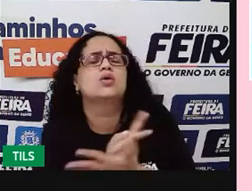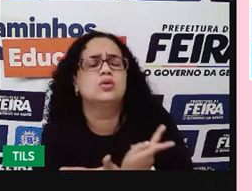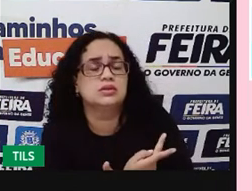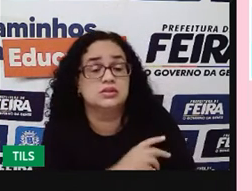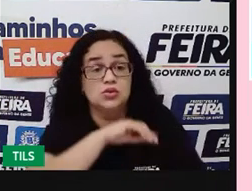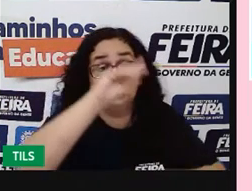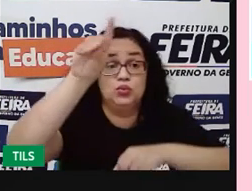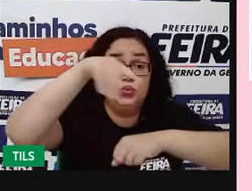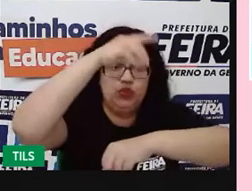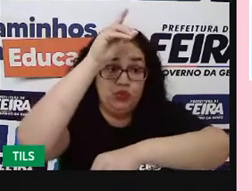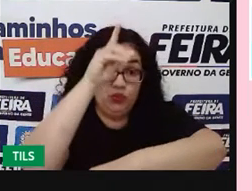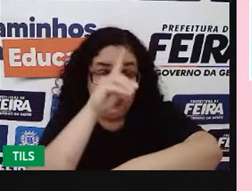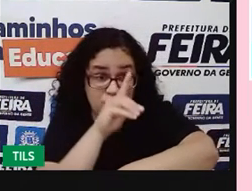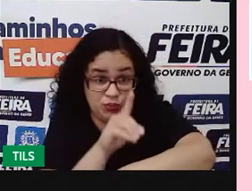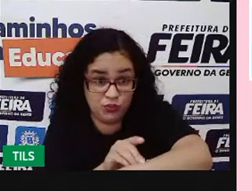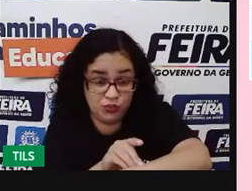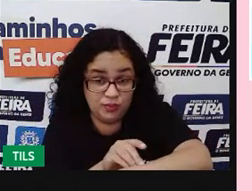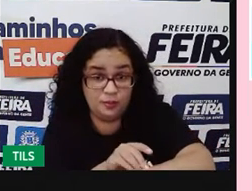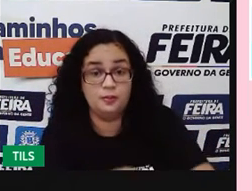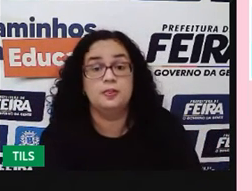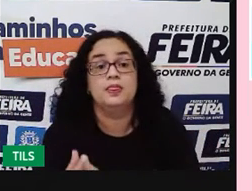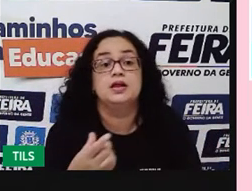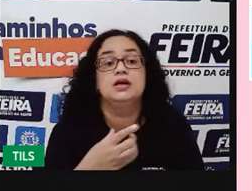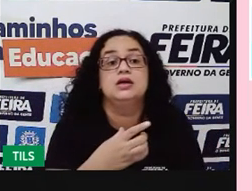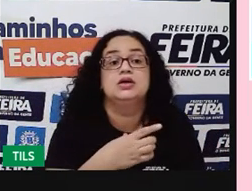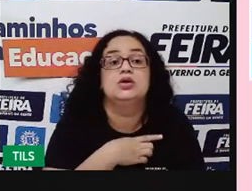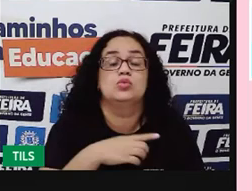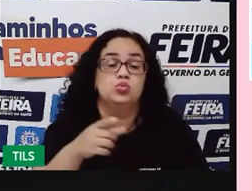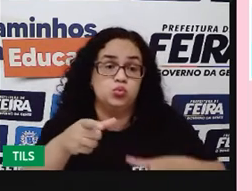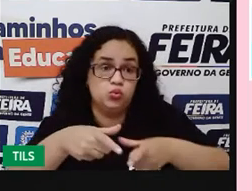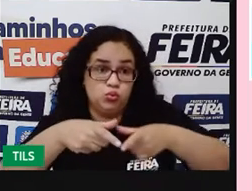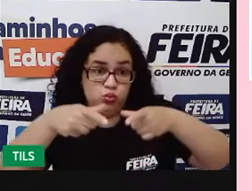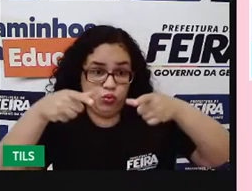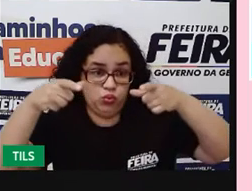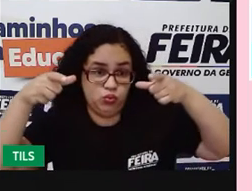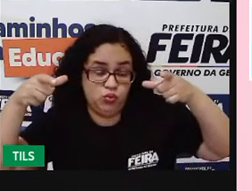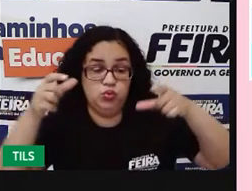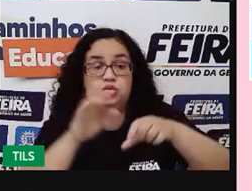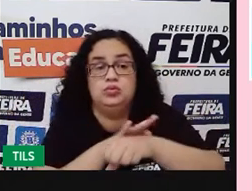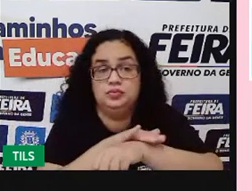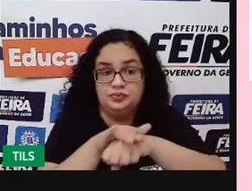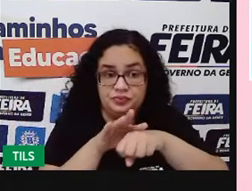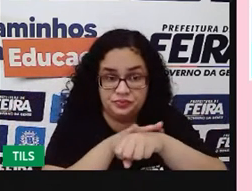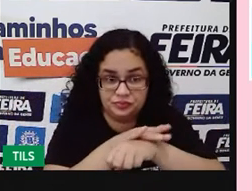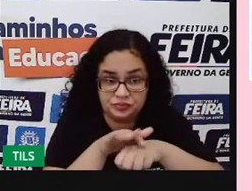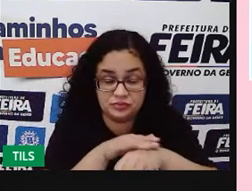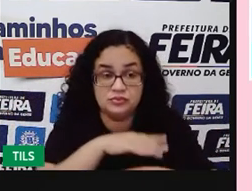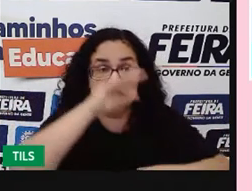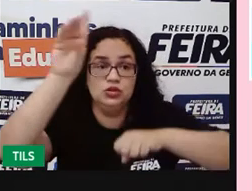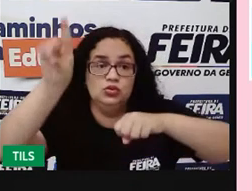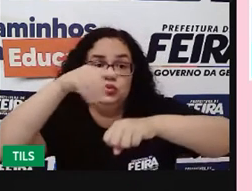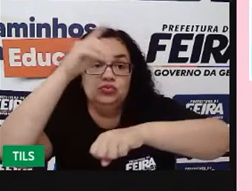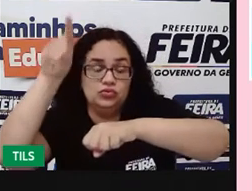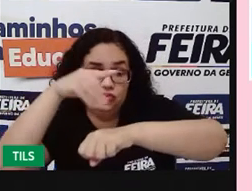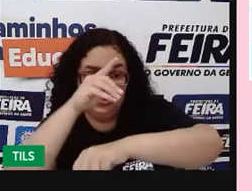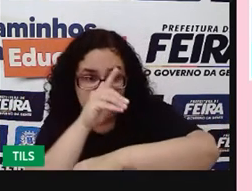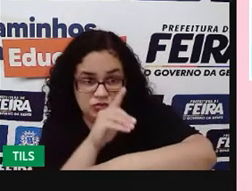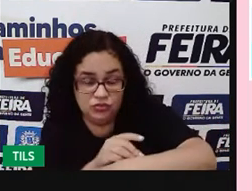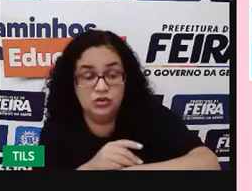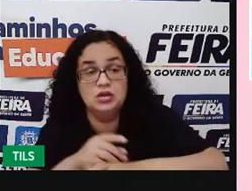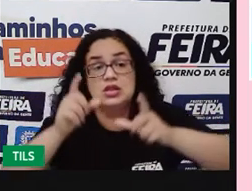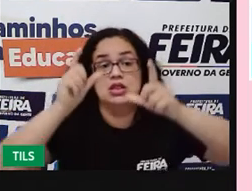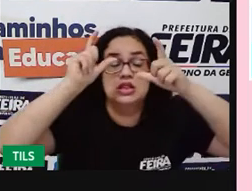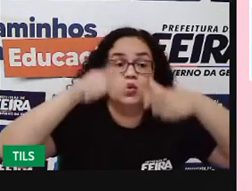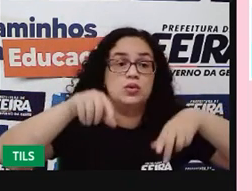A dengue, nessa região, então, foi um aumento da doença, né? da dengue em um